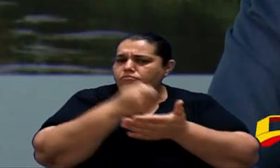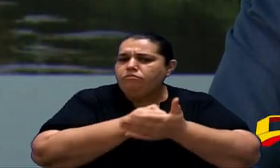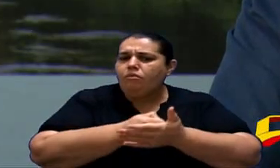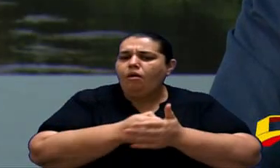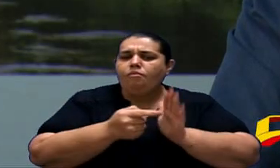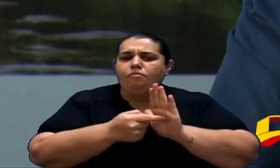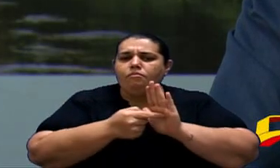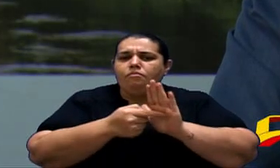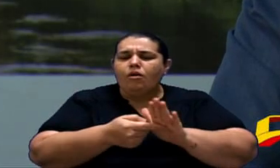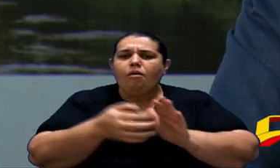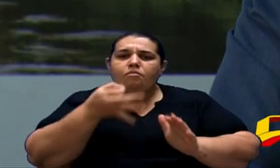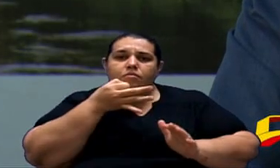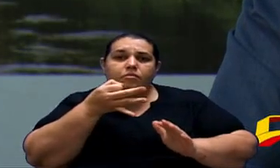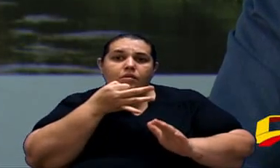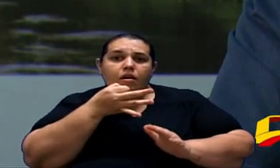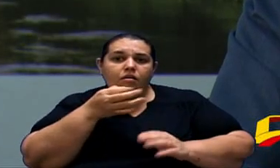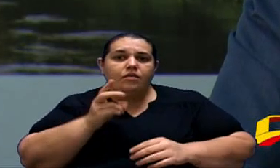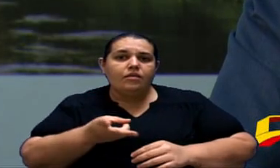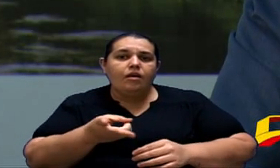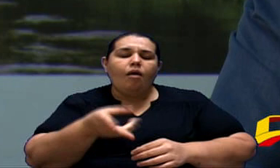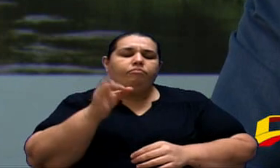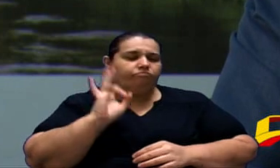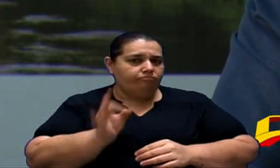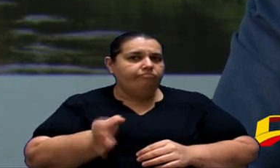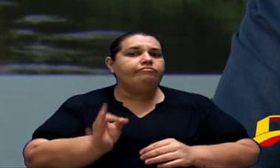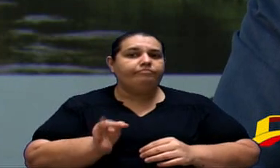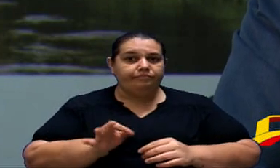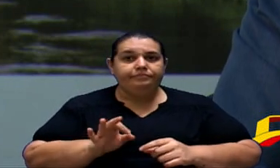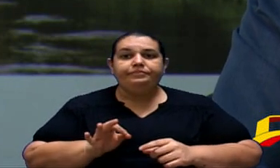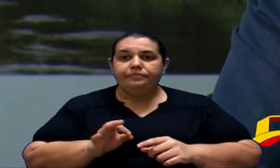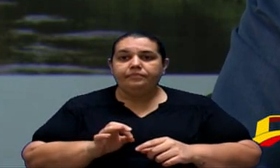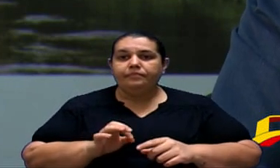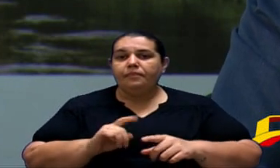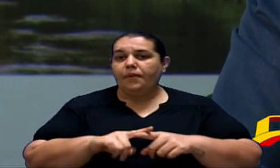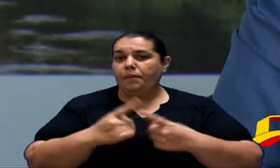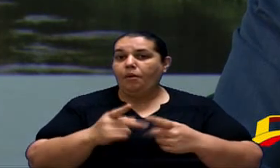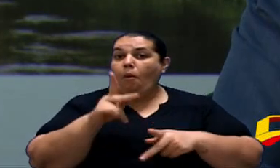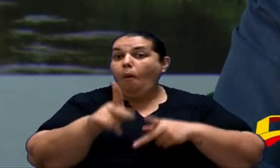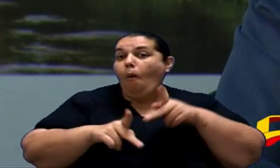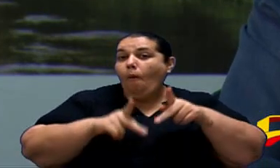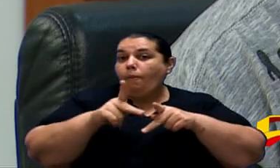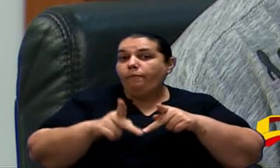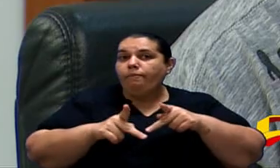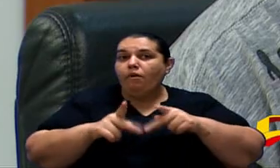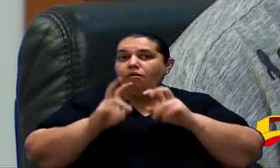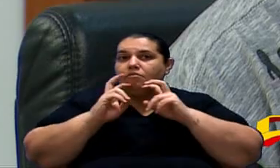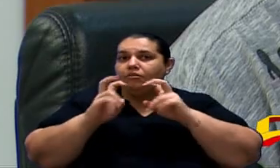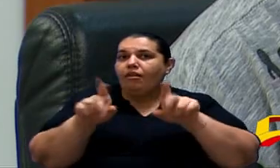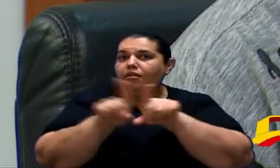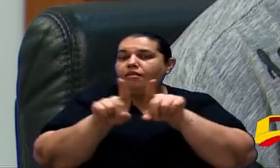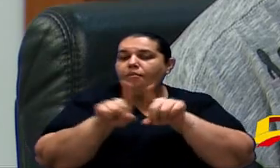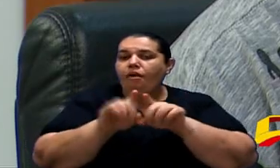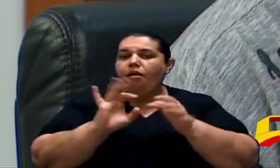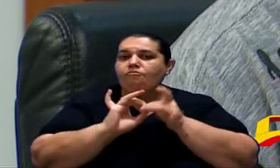Manifestação E Deu Certo E Deu Certo Que Quando O povo Se agita Presidente Luiz